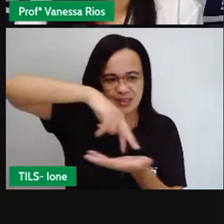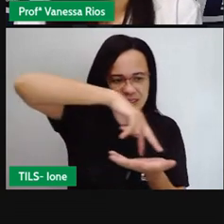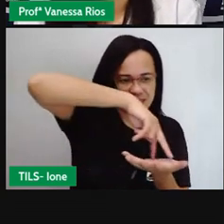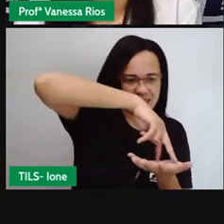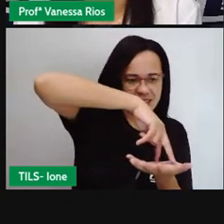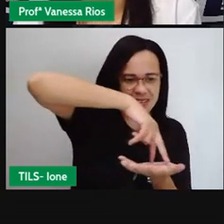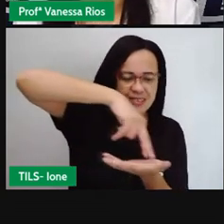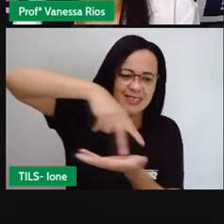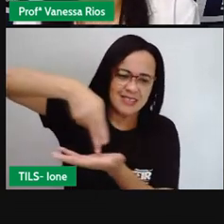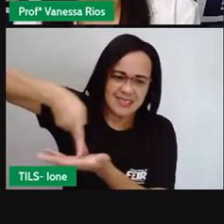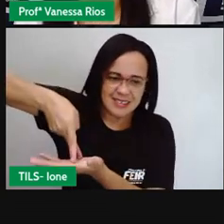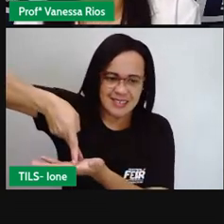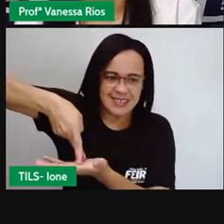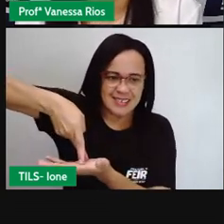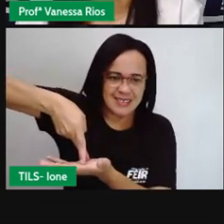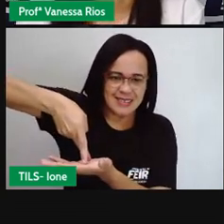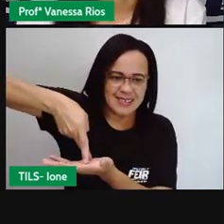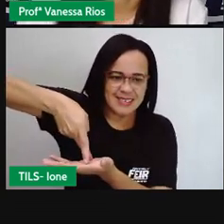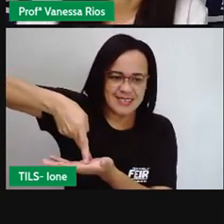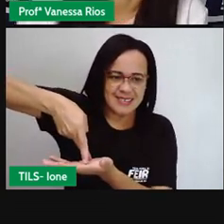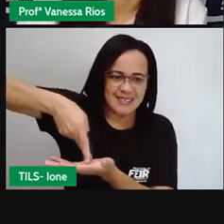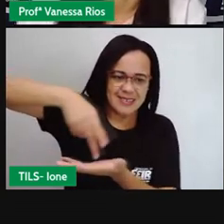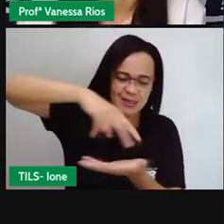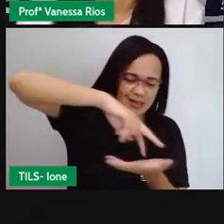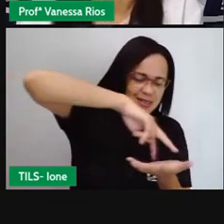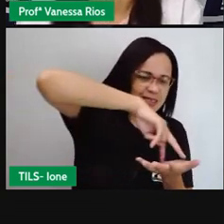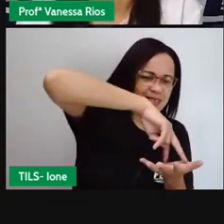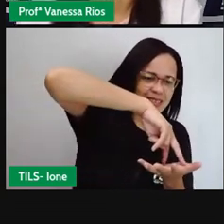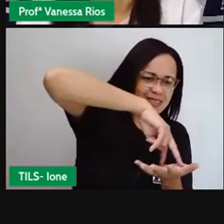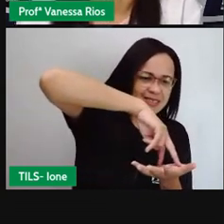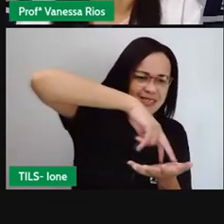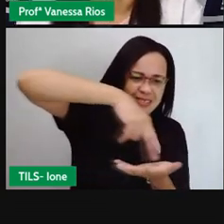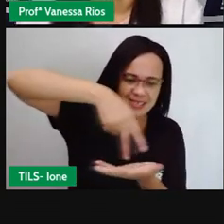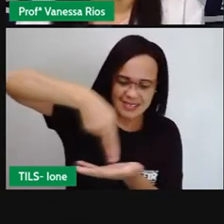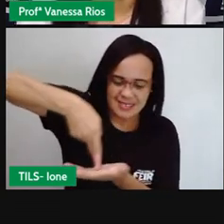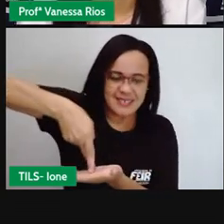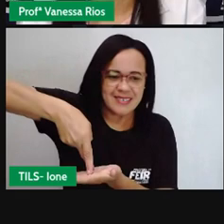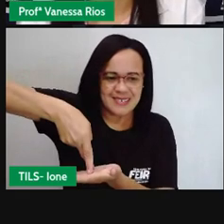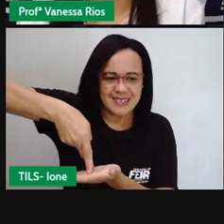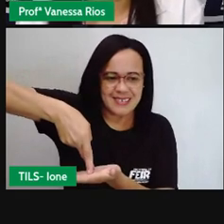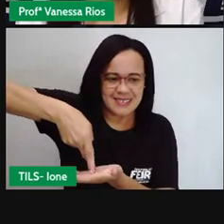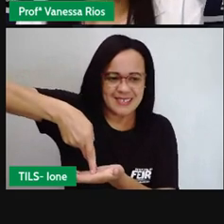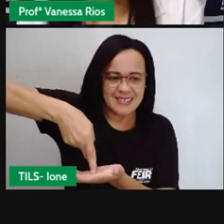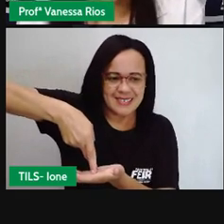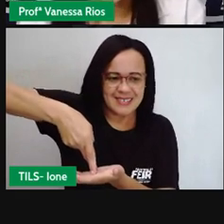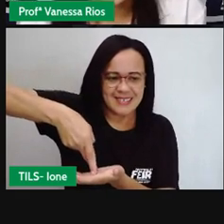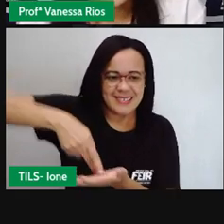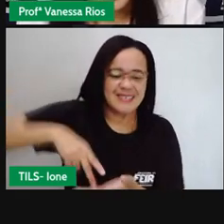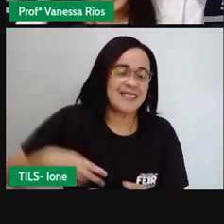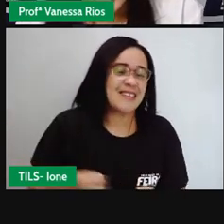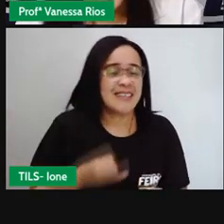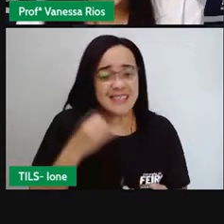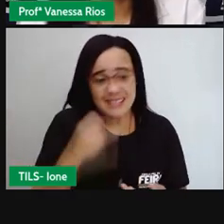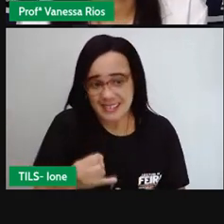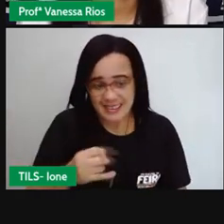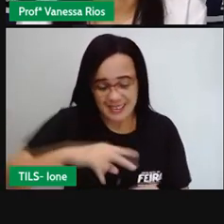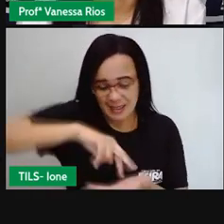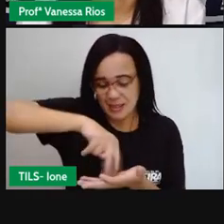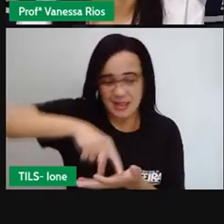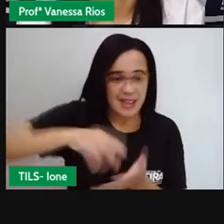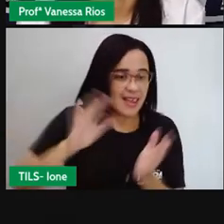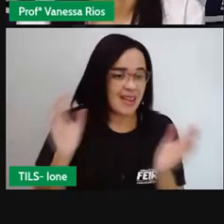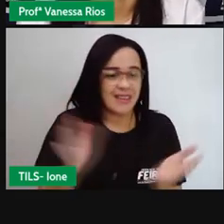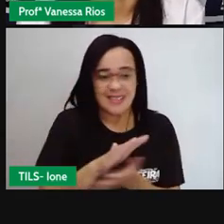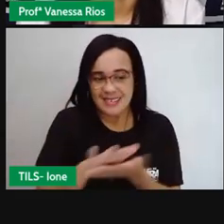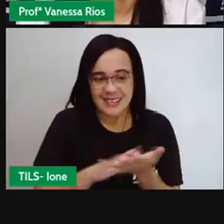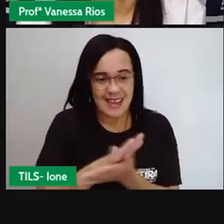Deus, quem não conseguiu aí, então, é porque não entendeu o que é um quarto de volta. Ou então, não fez a medida certinha aí do que é um